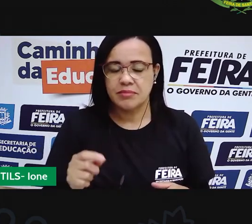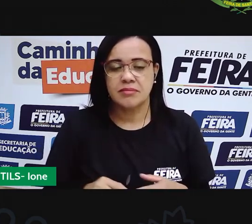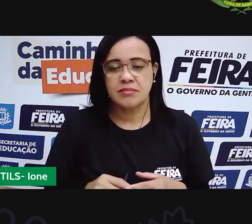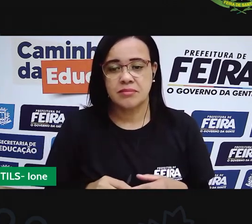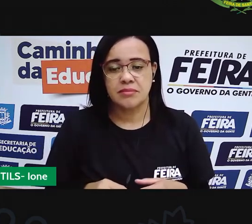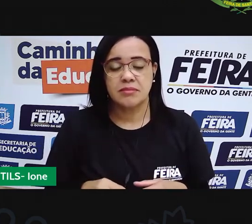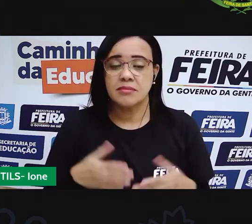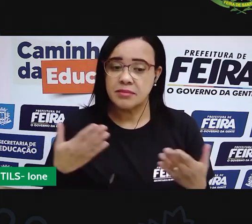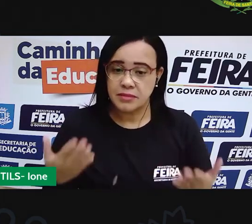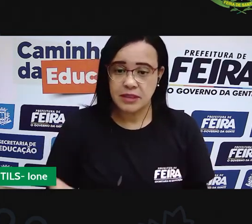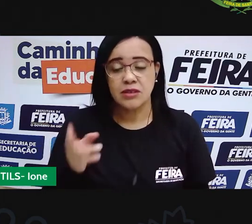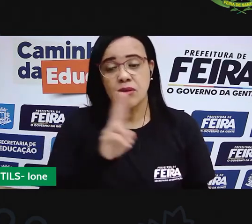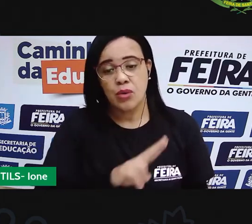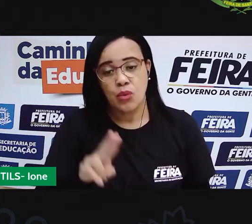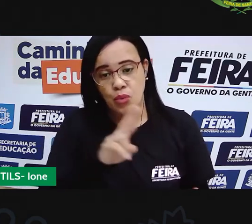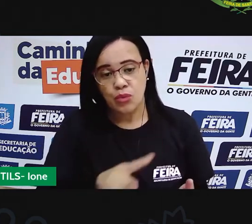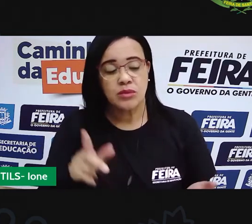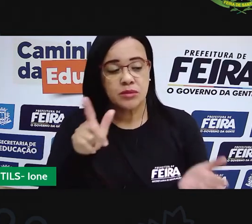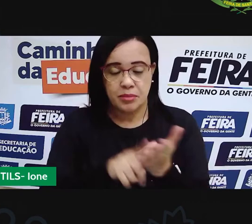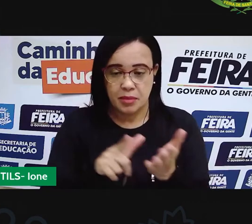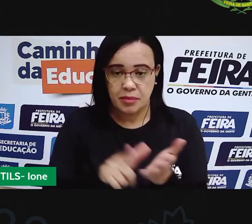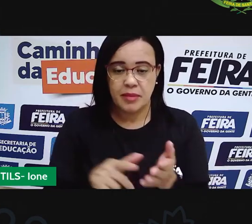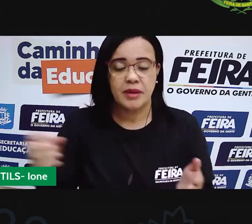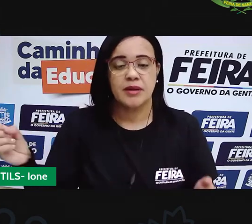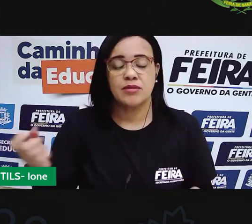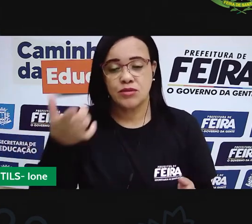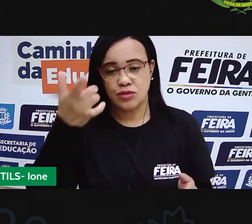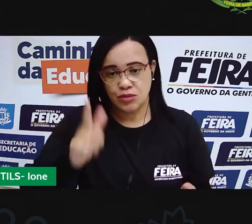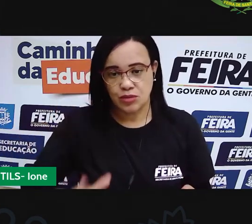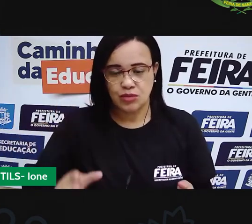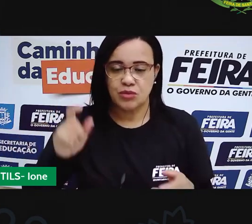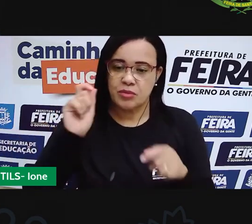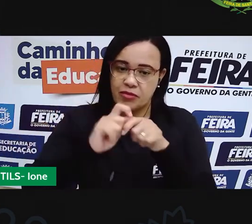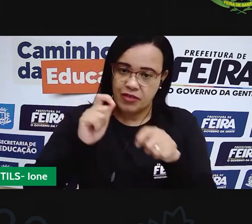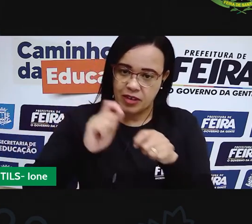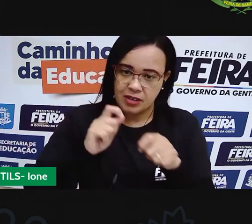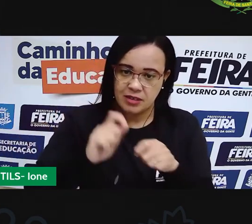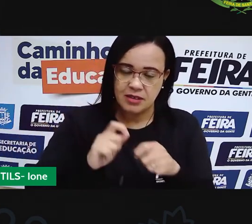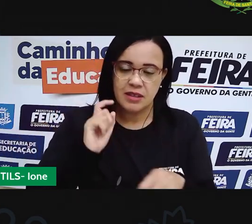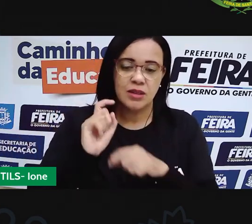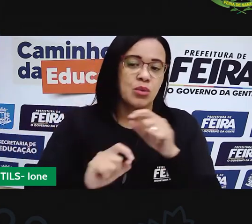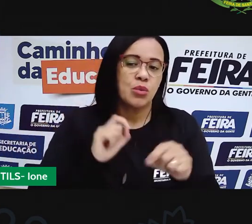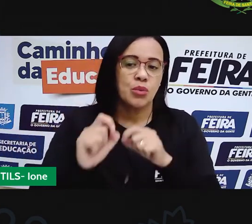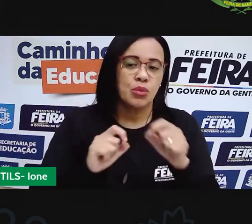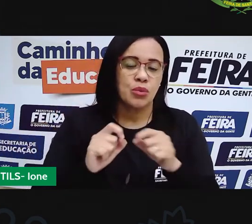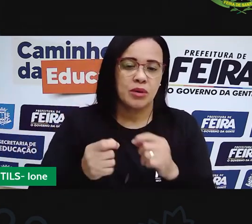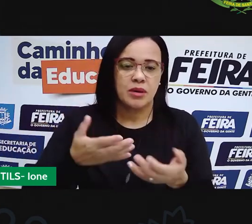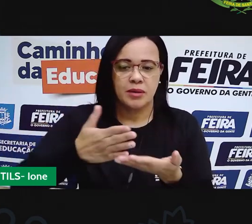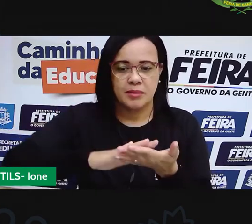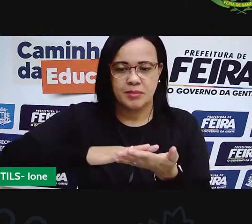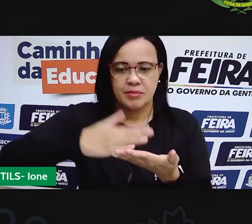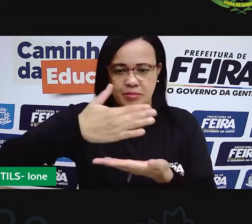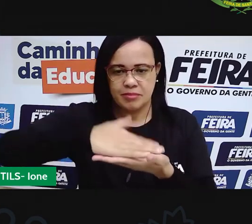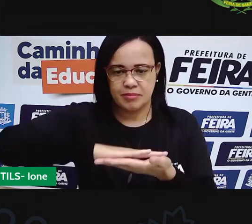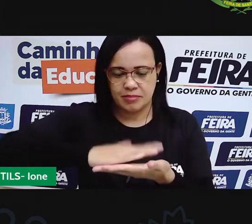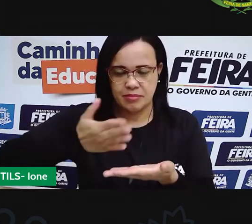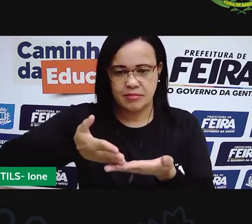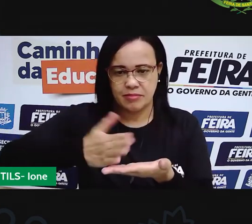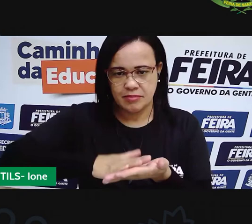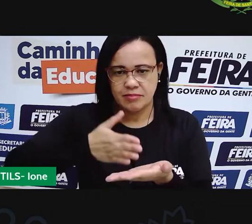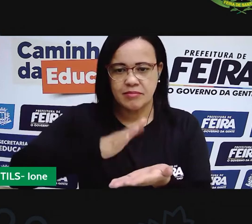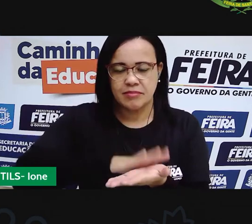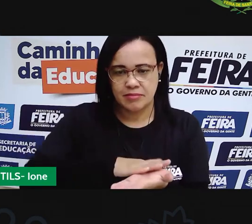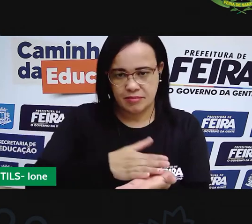utilidade pra esse papel a gente vai confeccionar com ele uma dobradura a